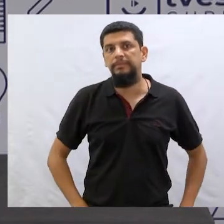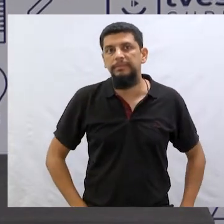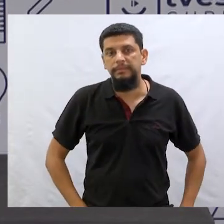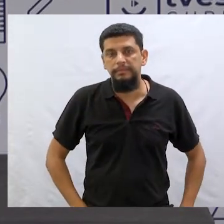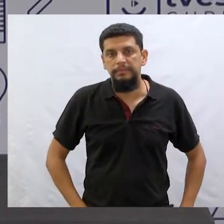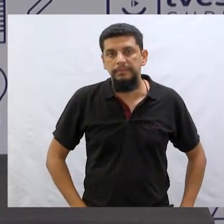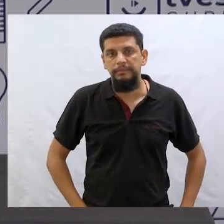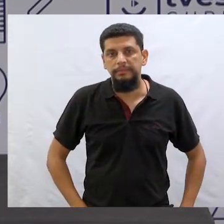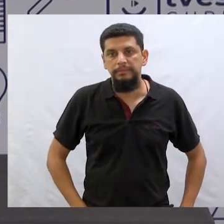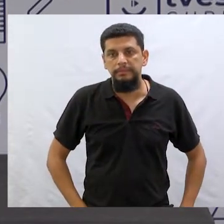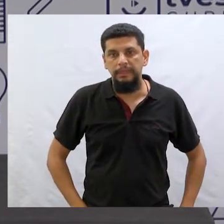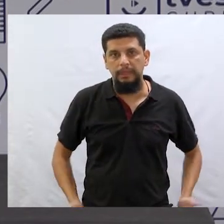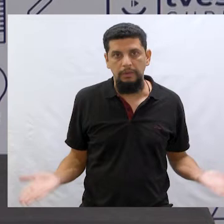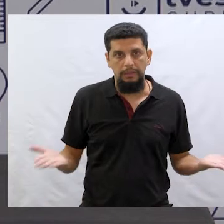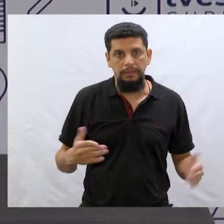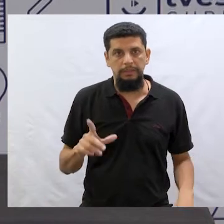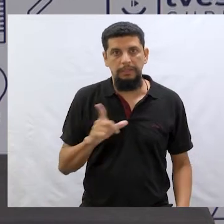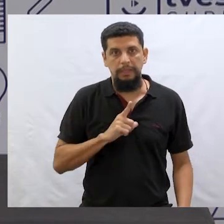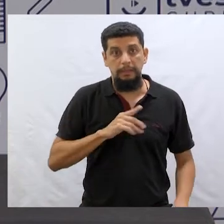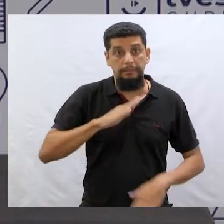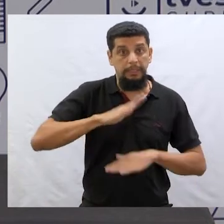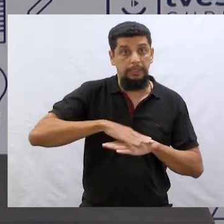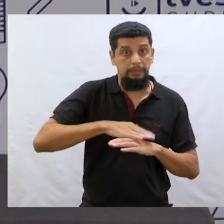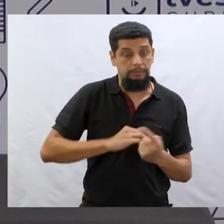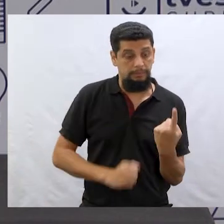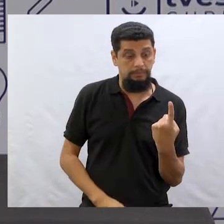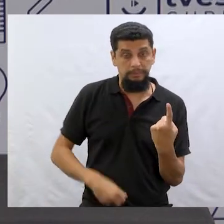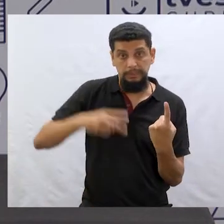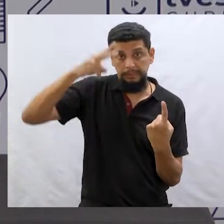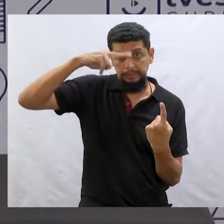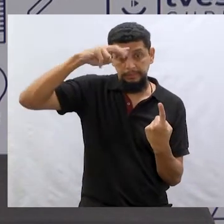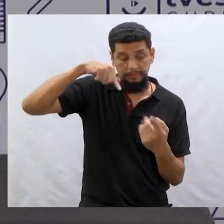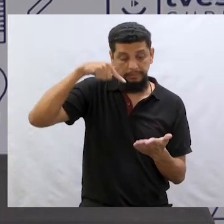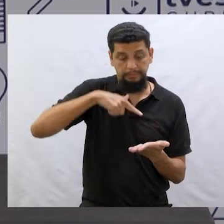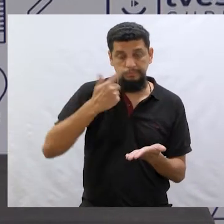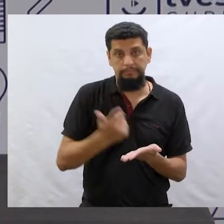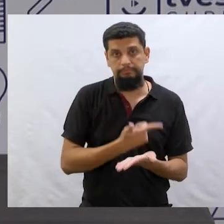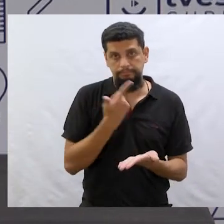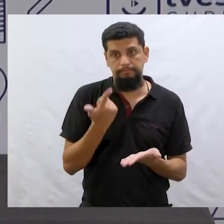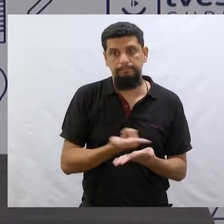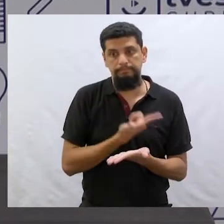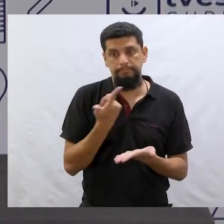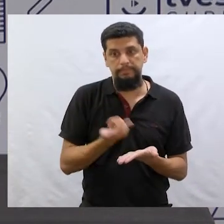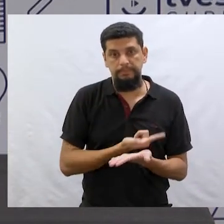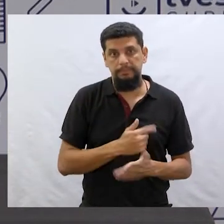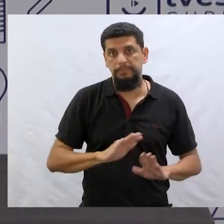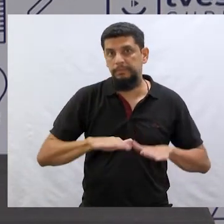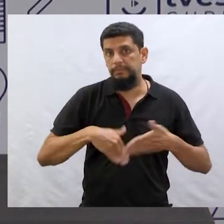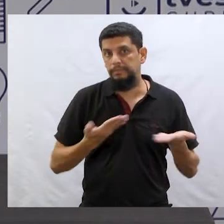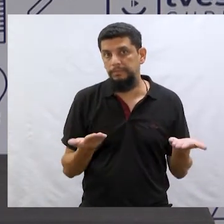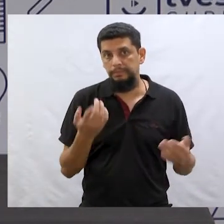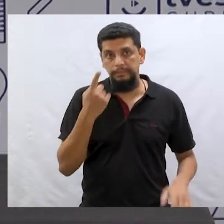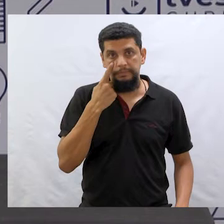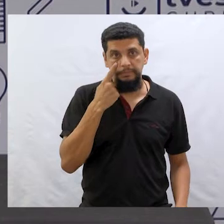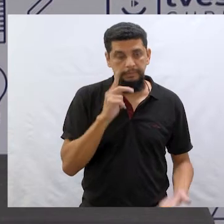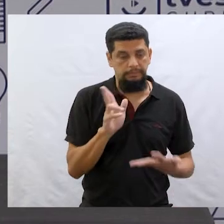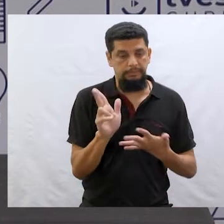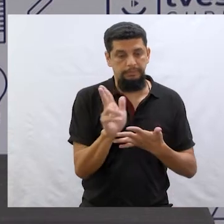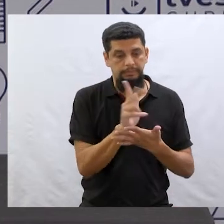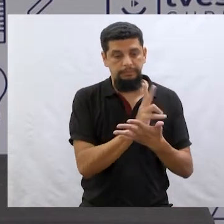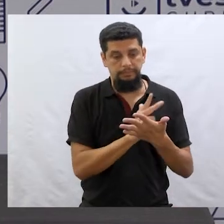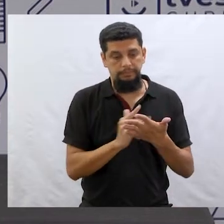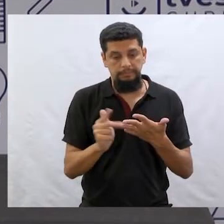Eu te disse que vou apresentar mais uma história deste livro, né? Então, olha a